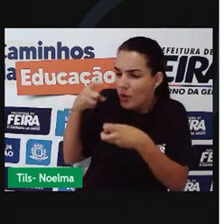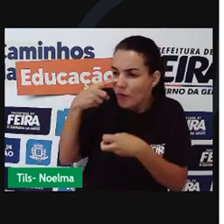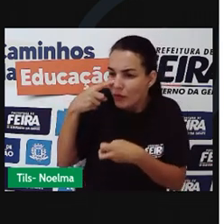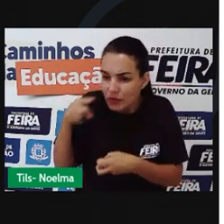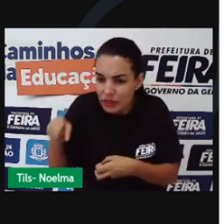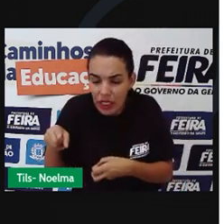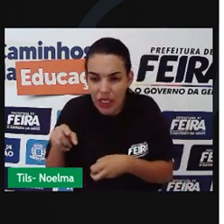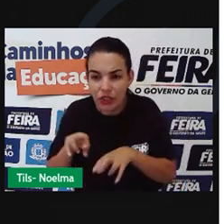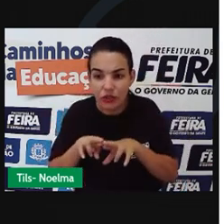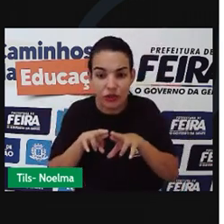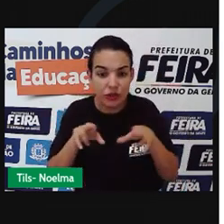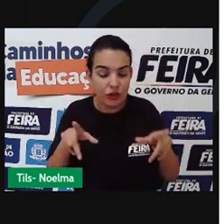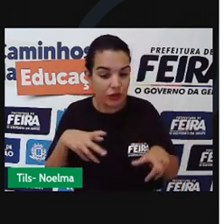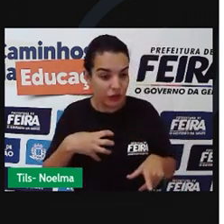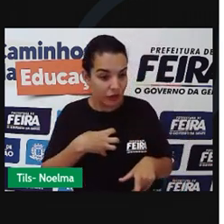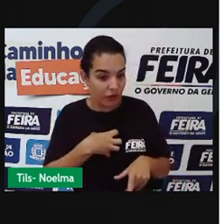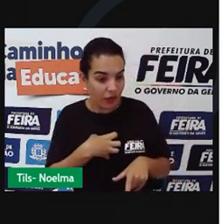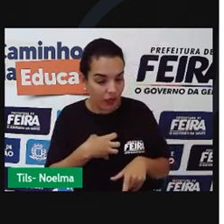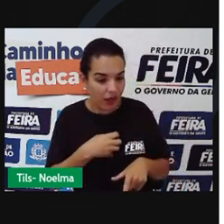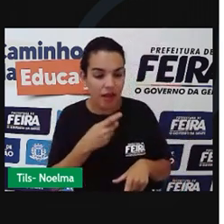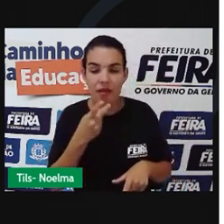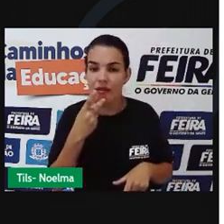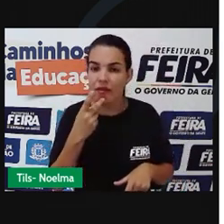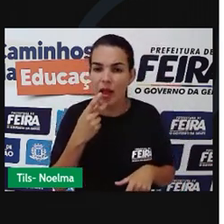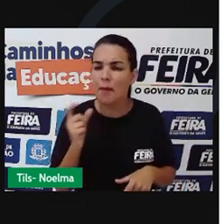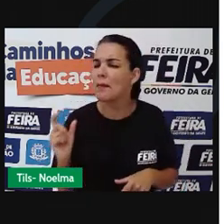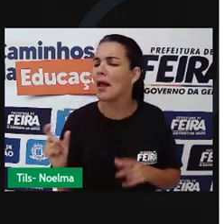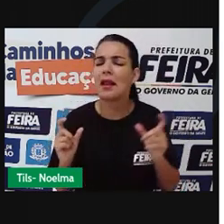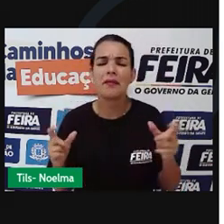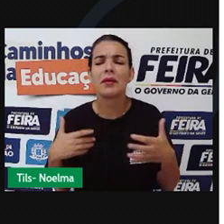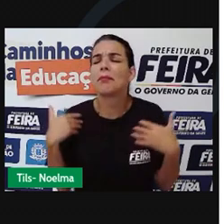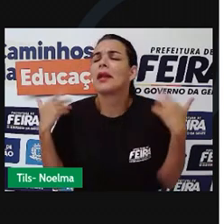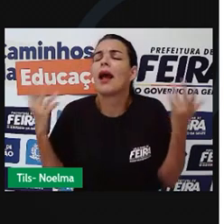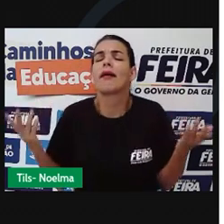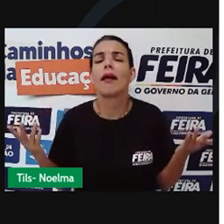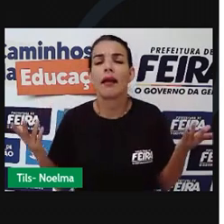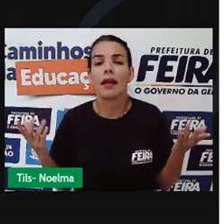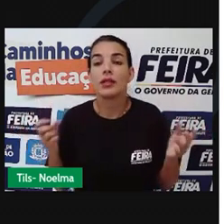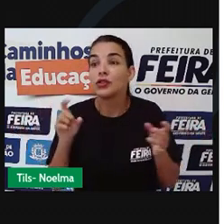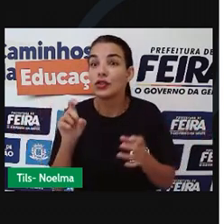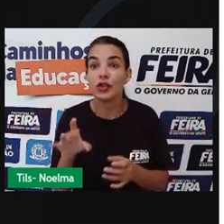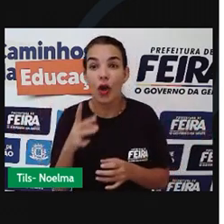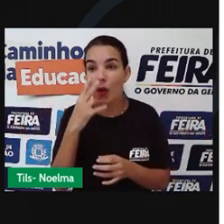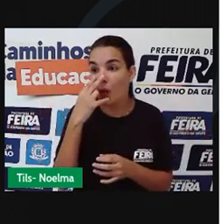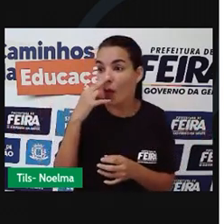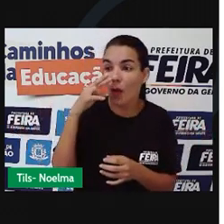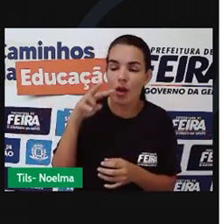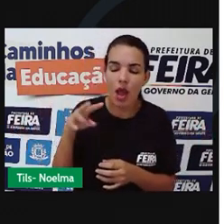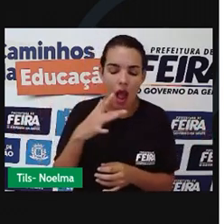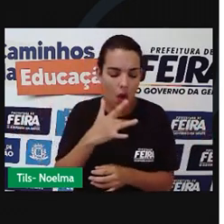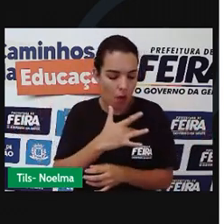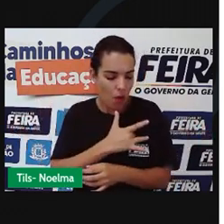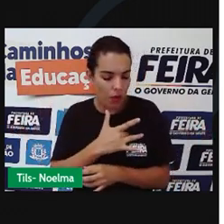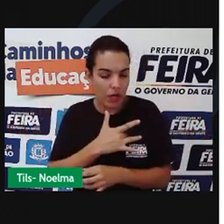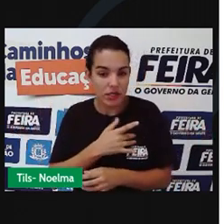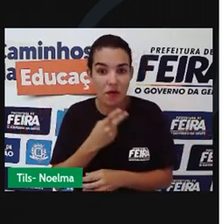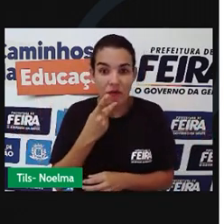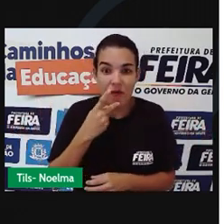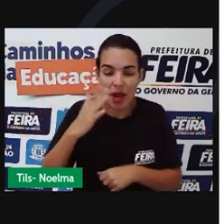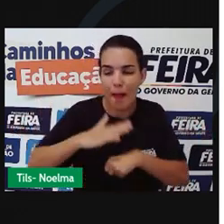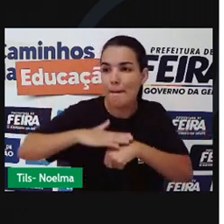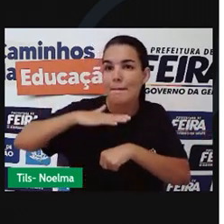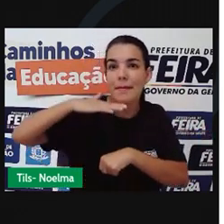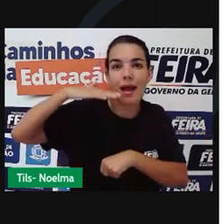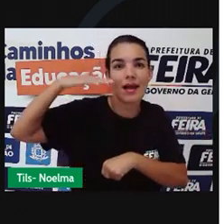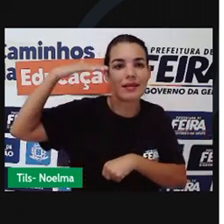E é mesmo. As palavras... Como é que é as palavras? Se os olhares, se o coração fala mais alto.